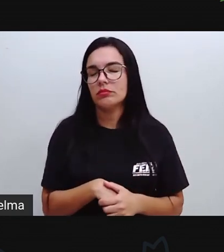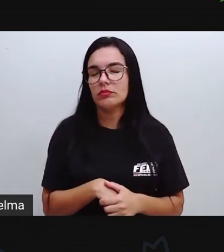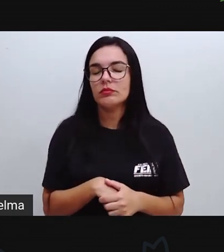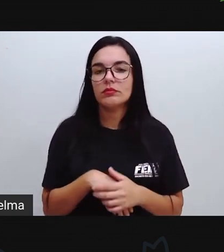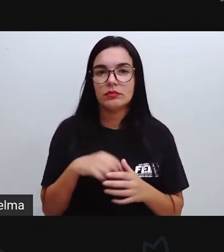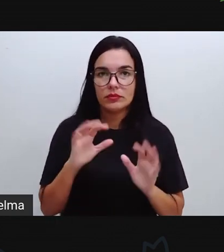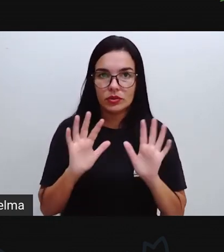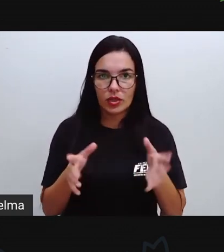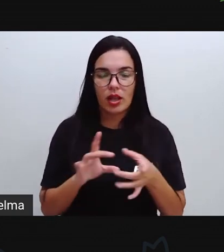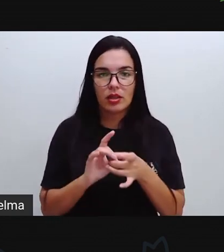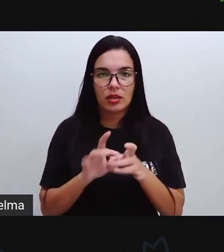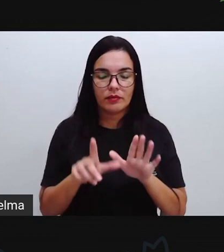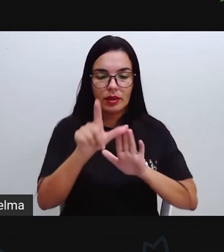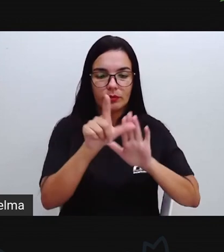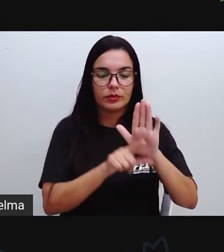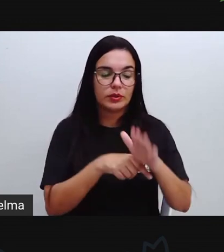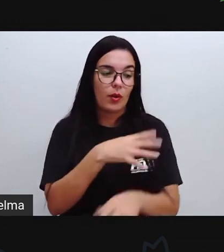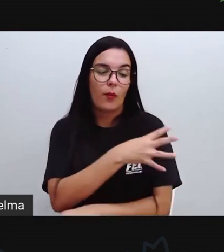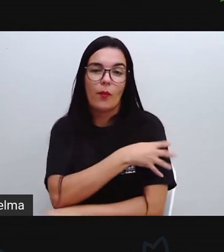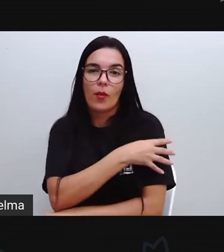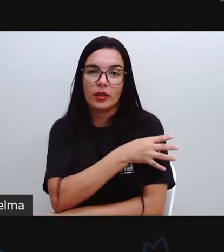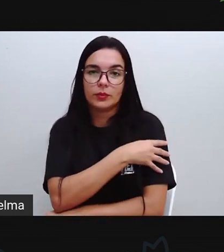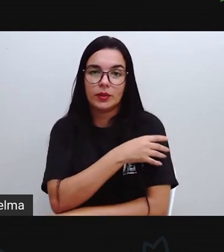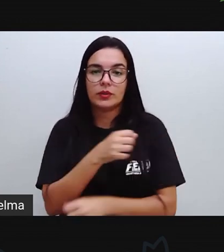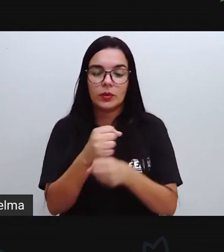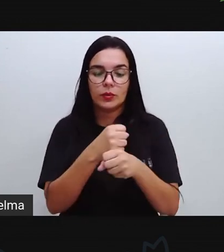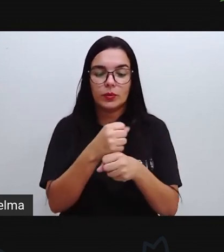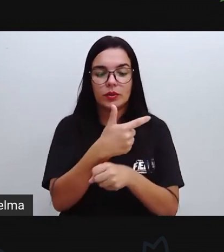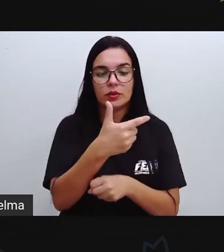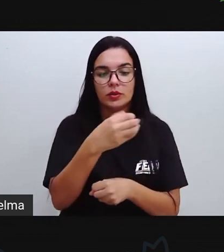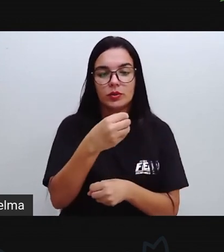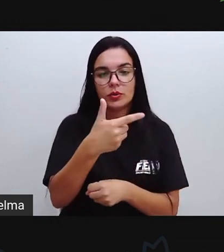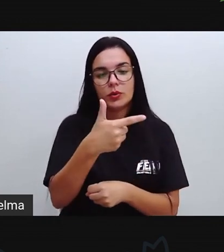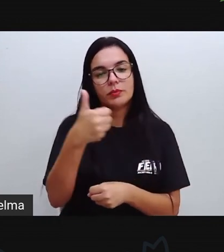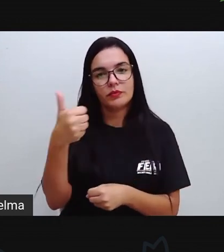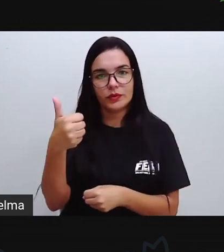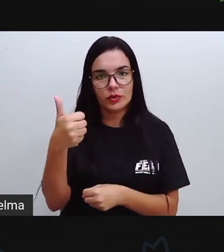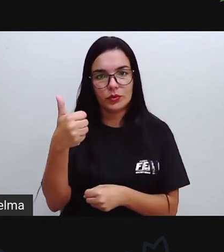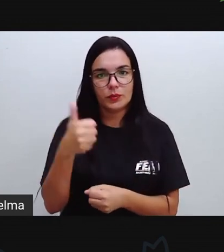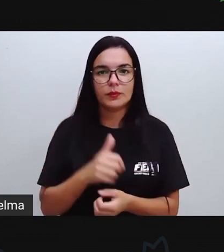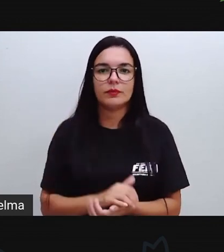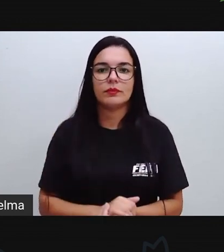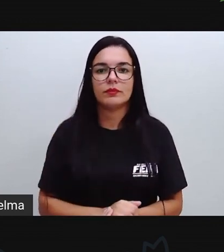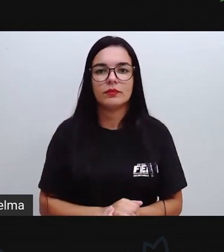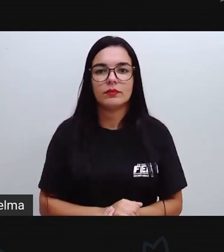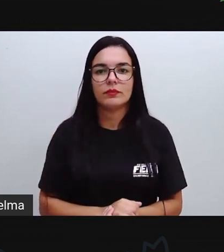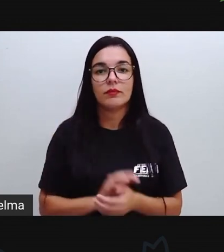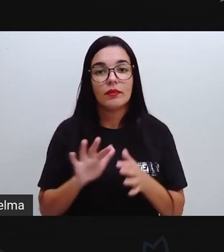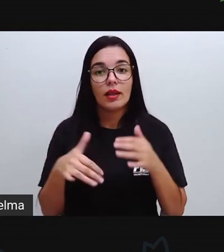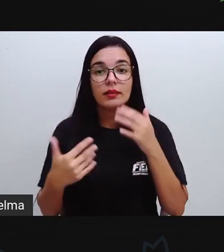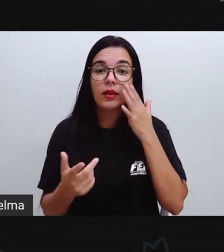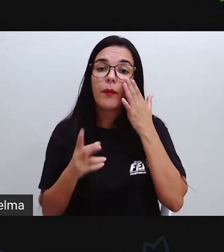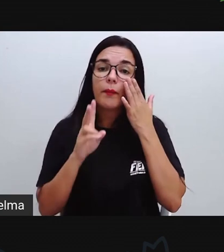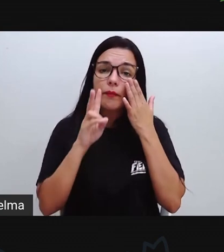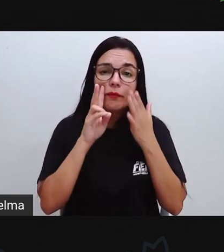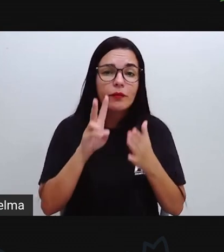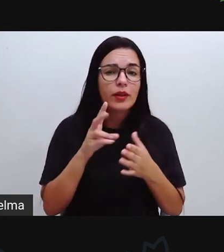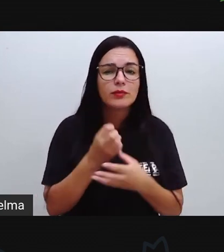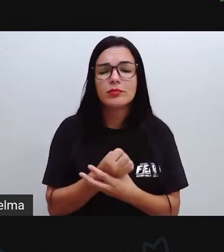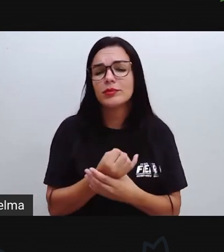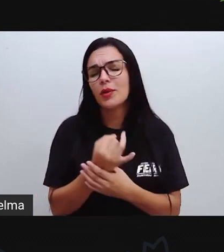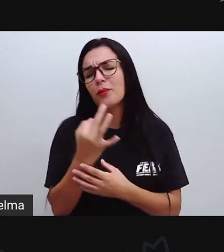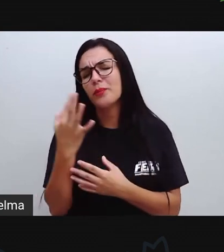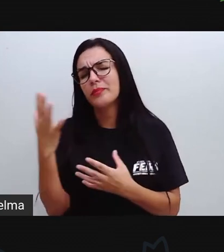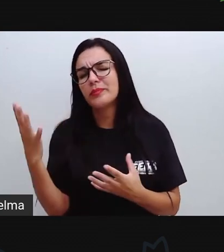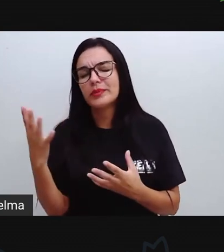YouTube, na nossa playlist do quarto ano, ano letivo 2021. E assista quantas vezes vocês acharem